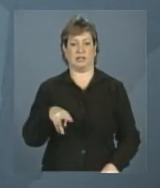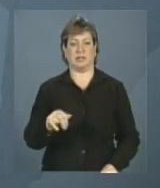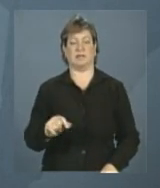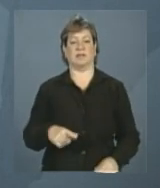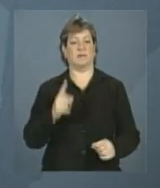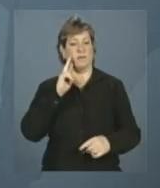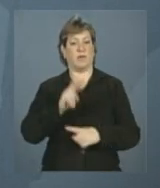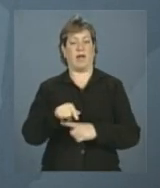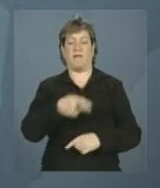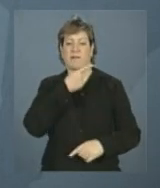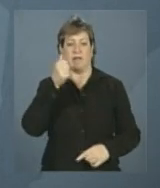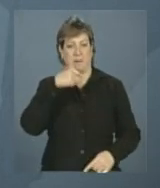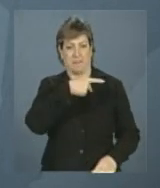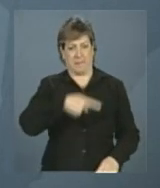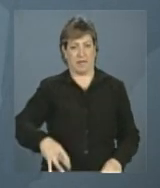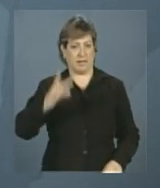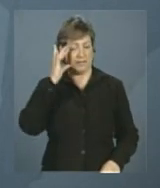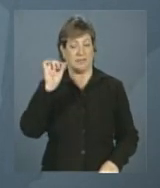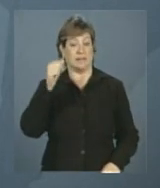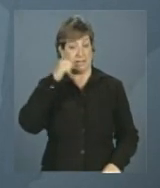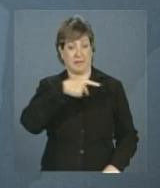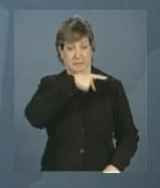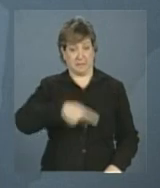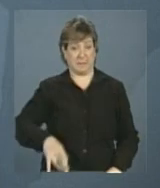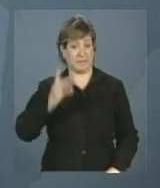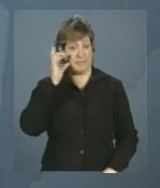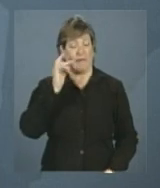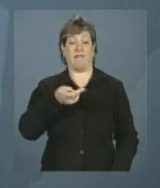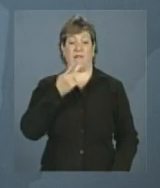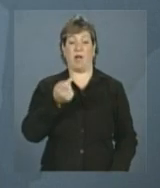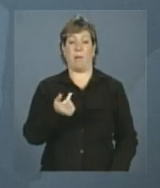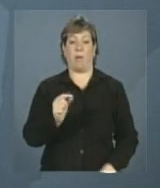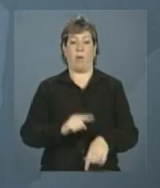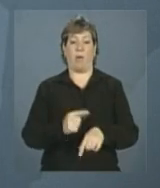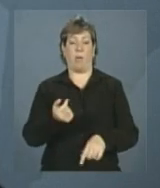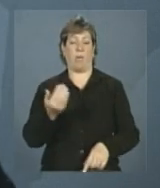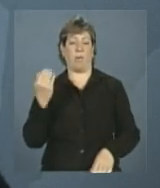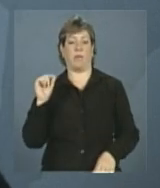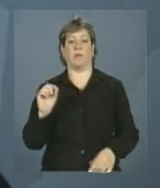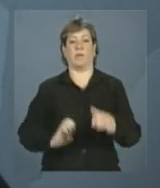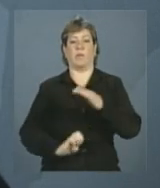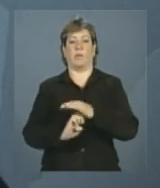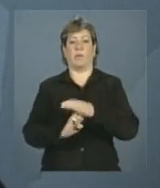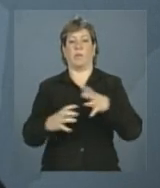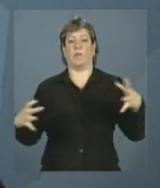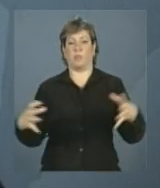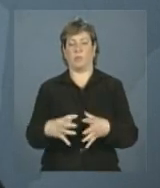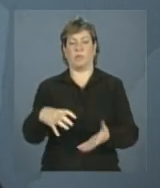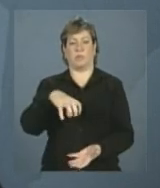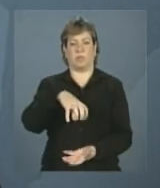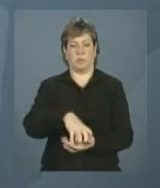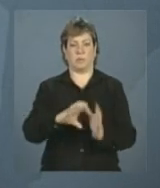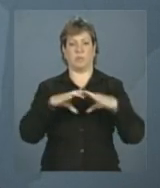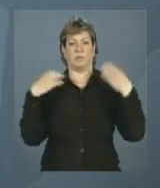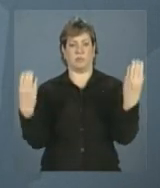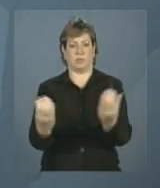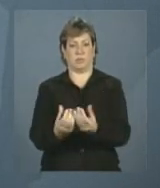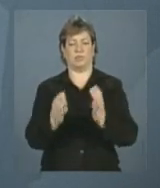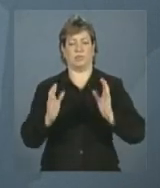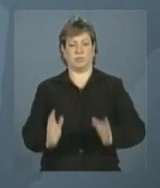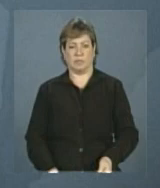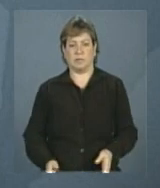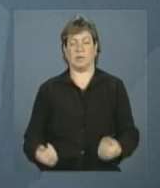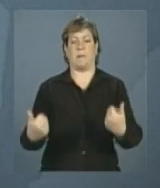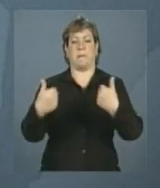presidenta Dilma Rousseff. Bom, a presidenta falou agora há pouco a um grupo de empresários ao participar do Foro Empresarial das Américas, ao